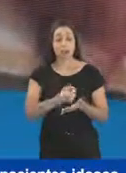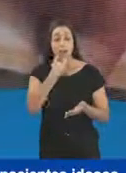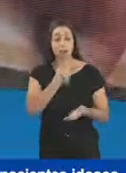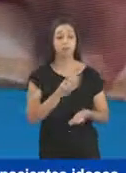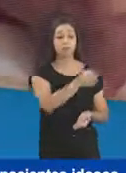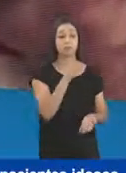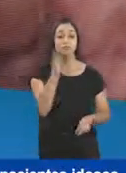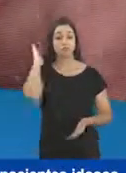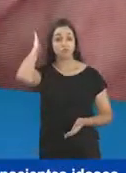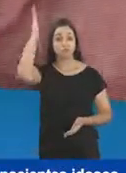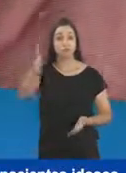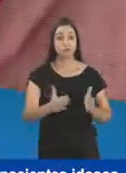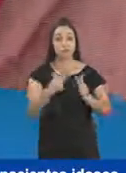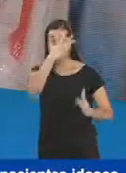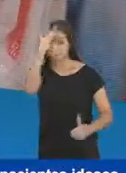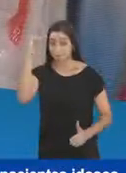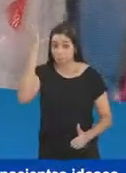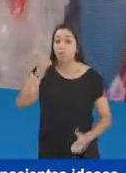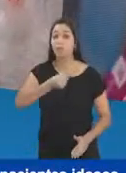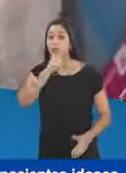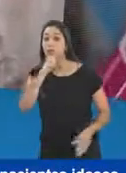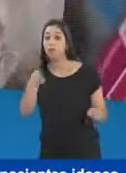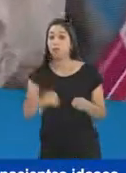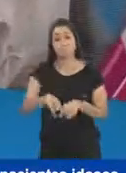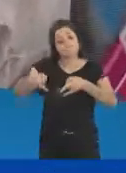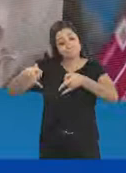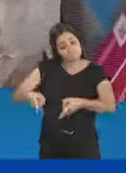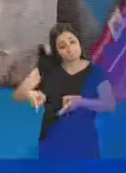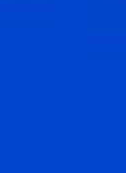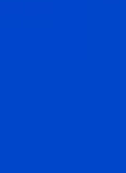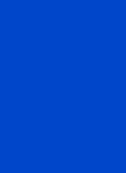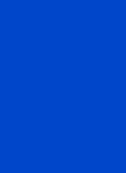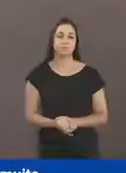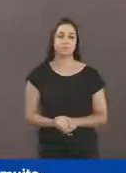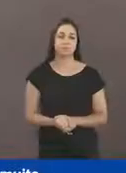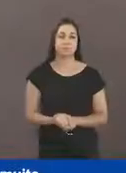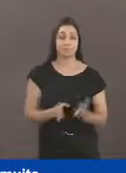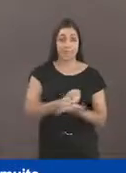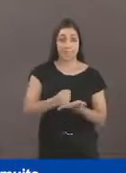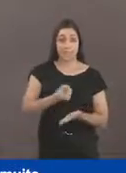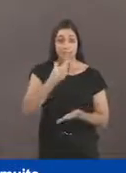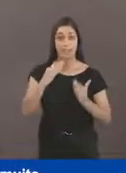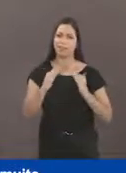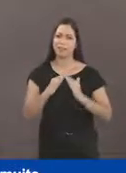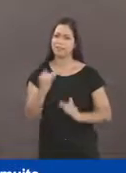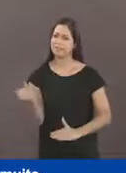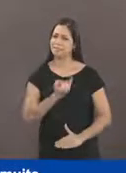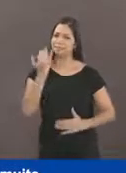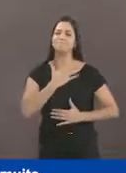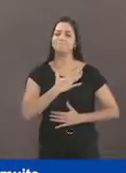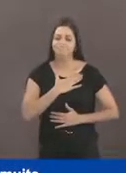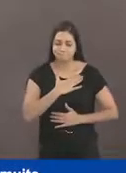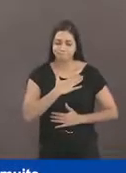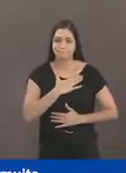levar medicamentos de uso contínuo na casa de pacientes idosos ou a camada. O Remédio em Casa é muito